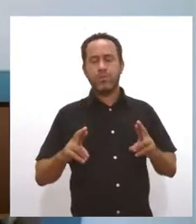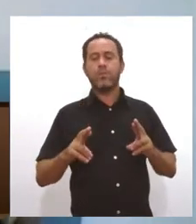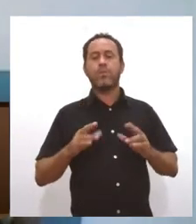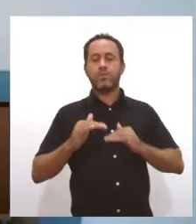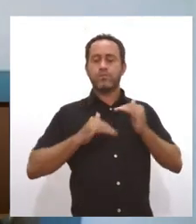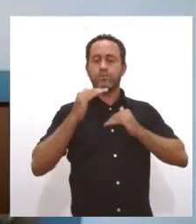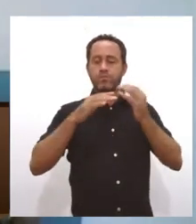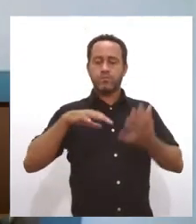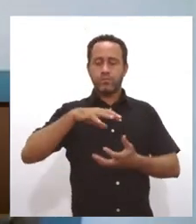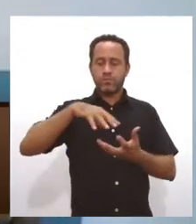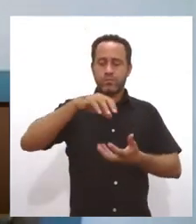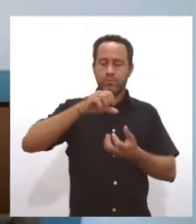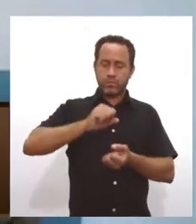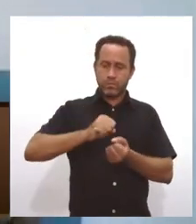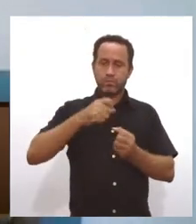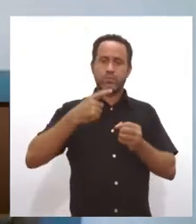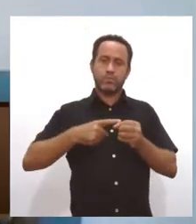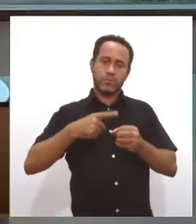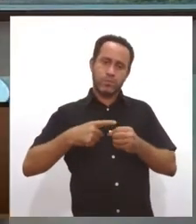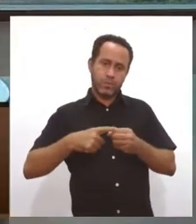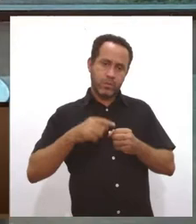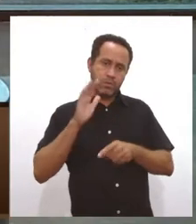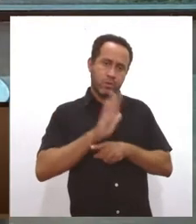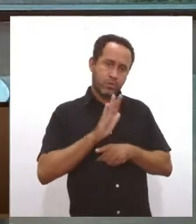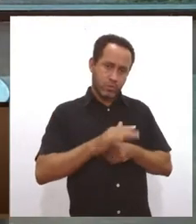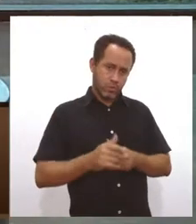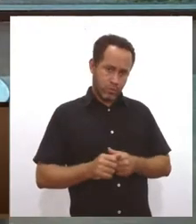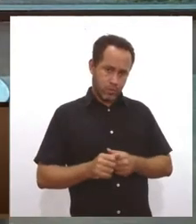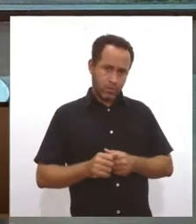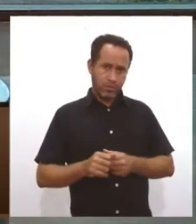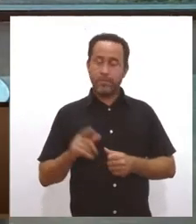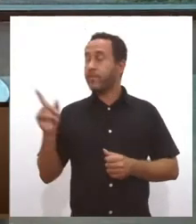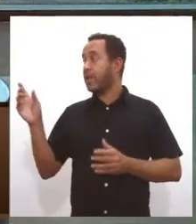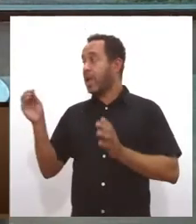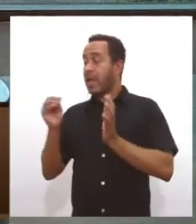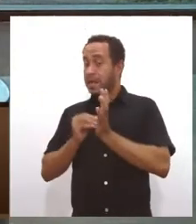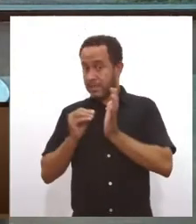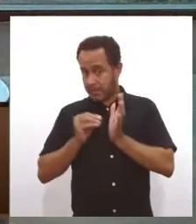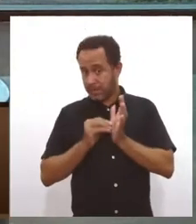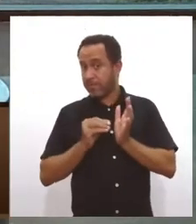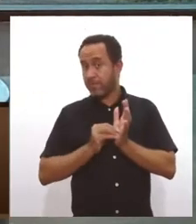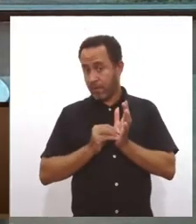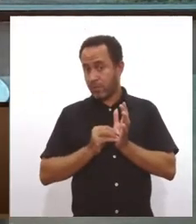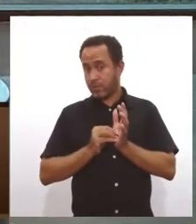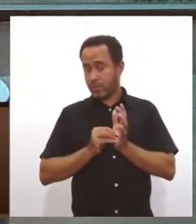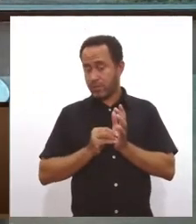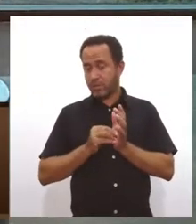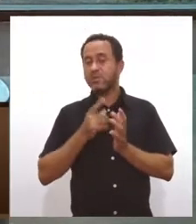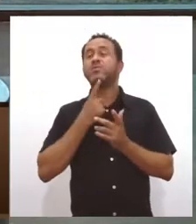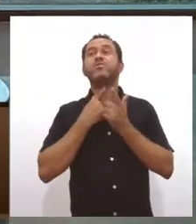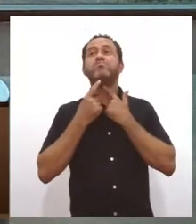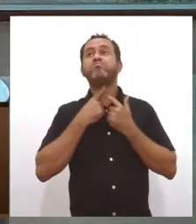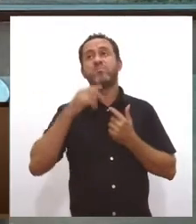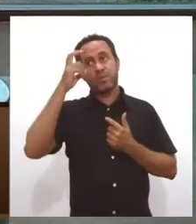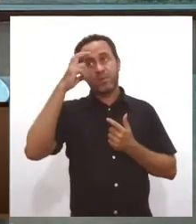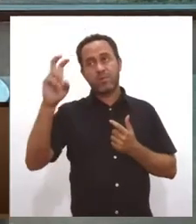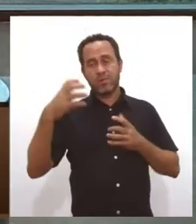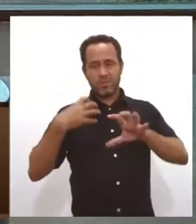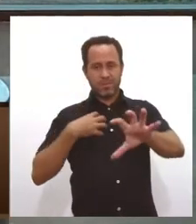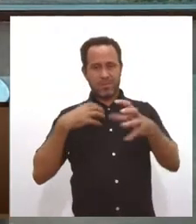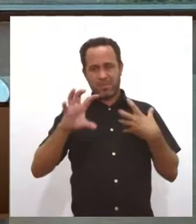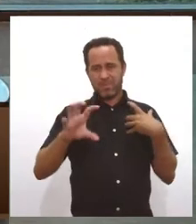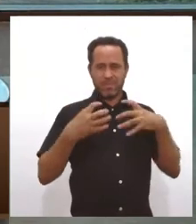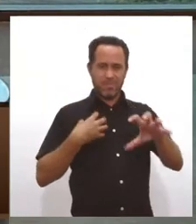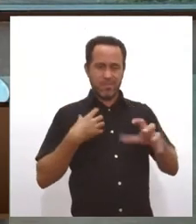sustentável do município. Esse desinteresse, na verdade, ele é muito cultural, né? É aquela coisa da apatia, de achar que